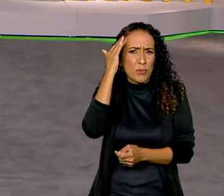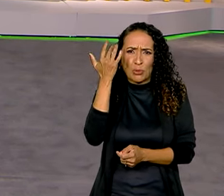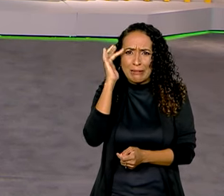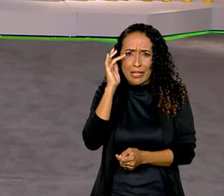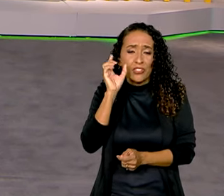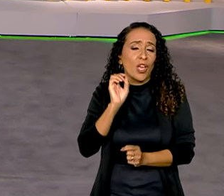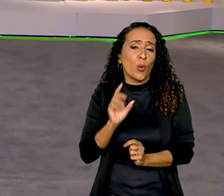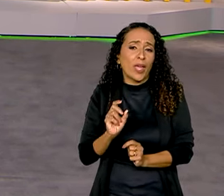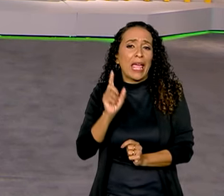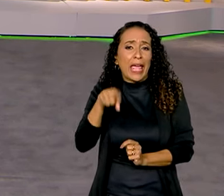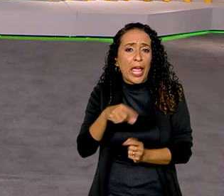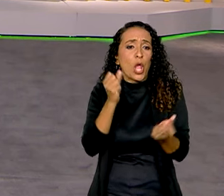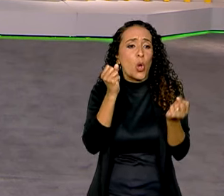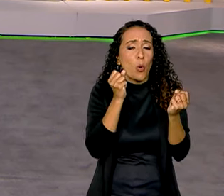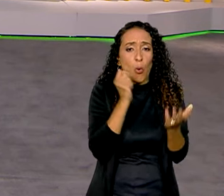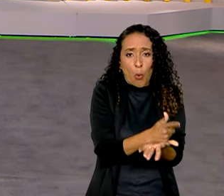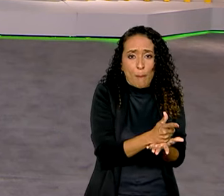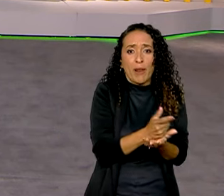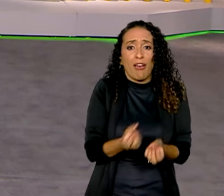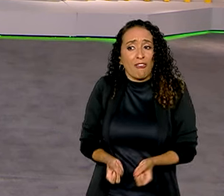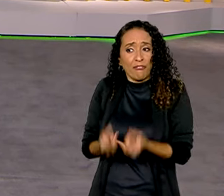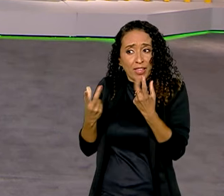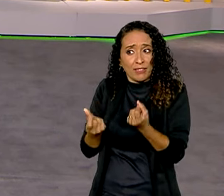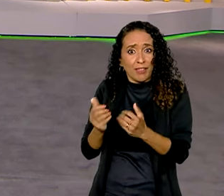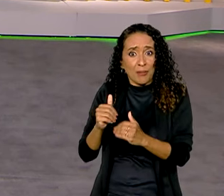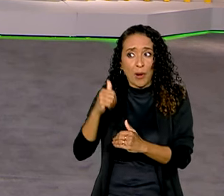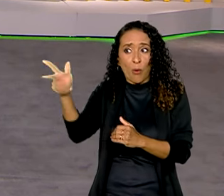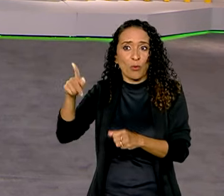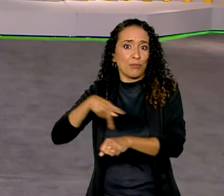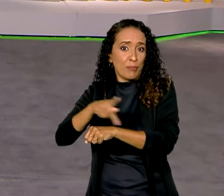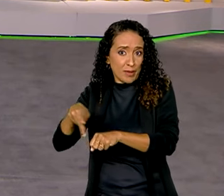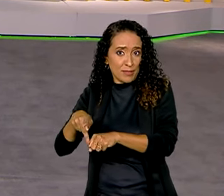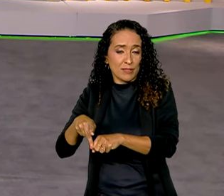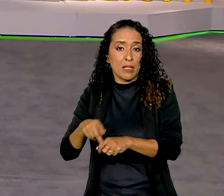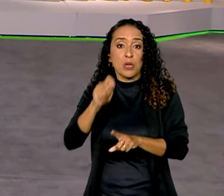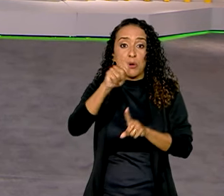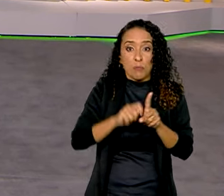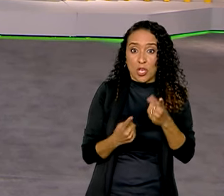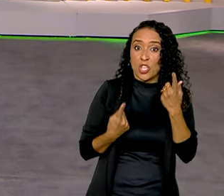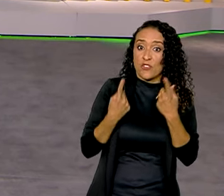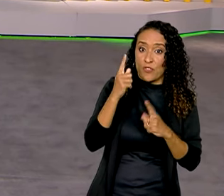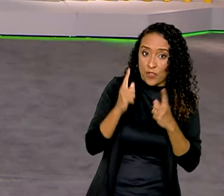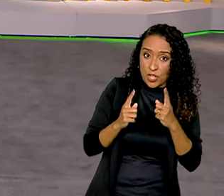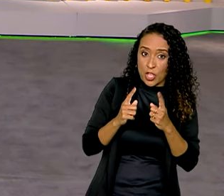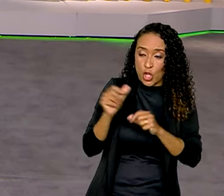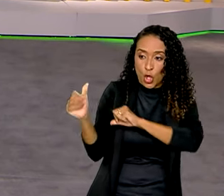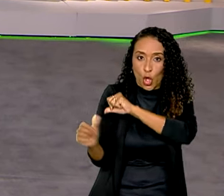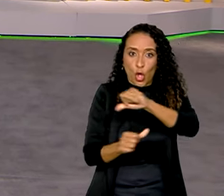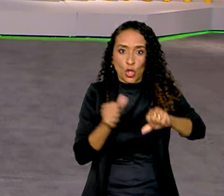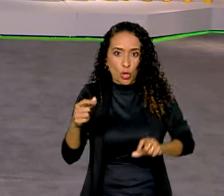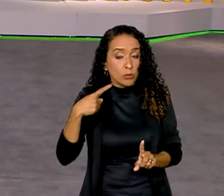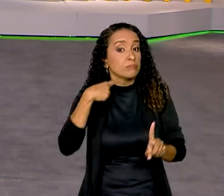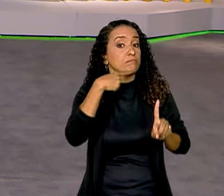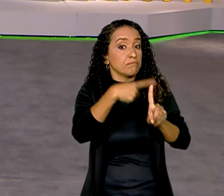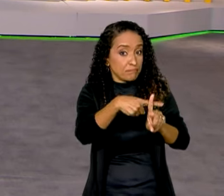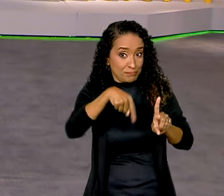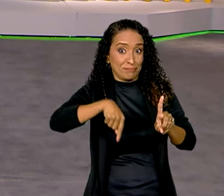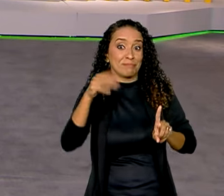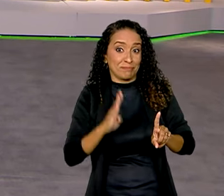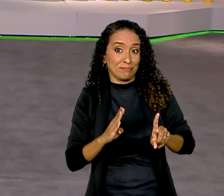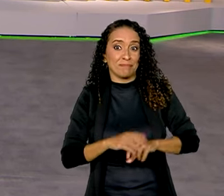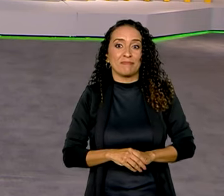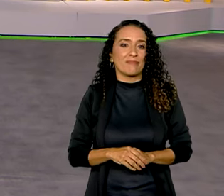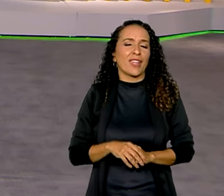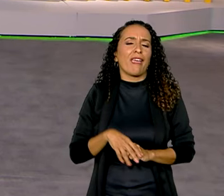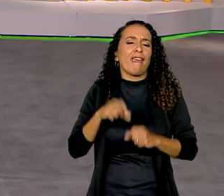Nada mais é do que comprar e vender para o exterior. E em fevereiro, essa troca ficou positiva para o Brasil.